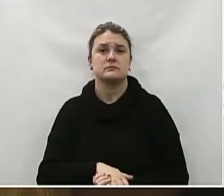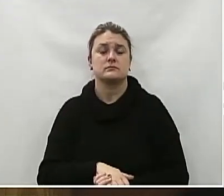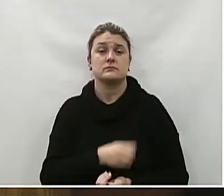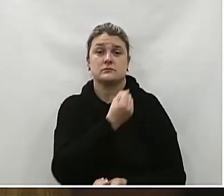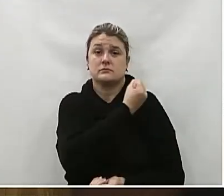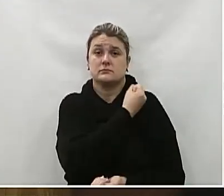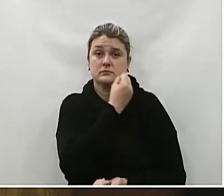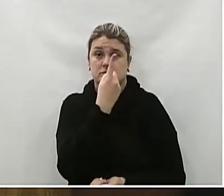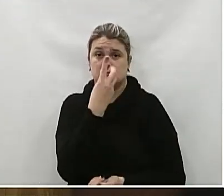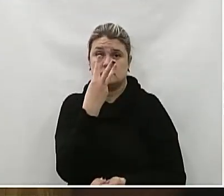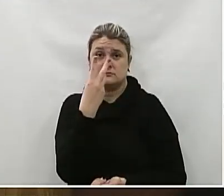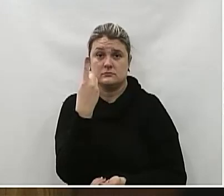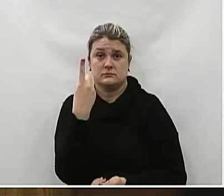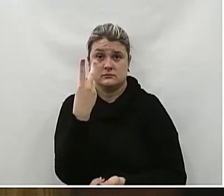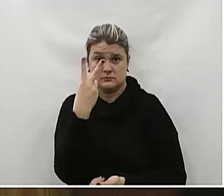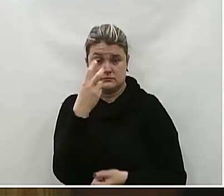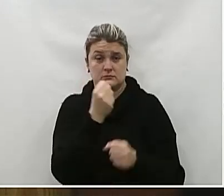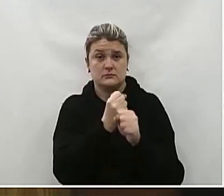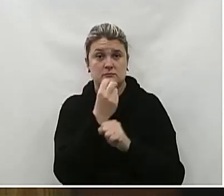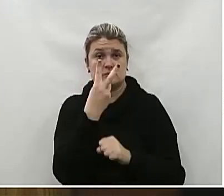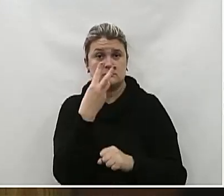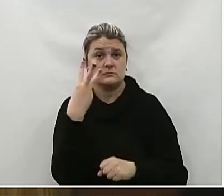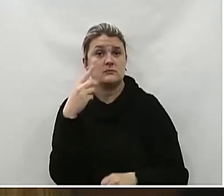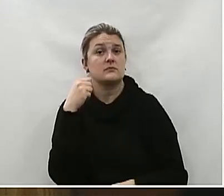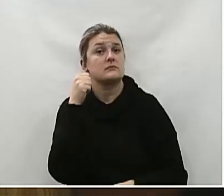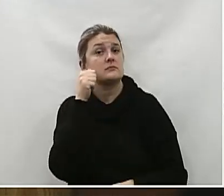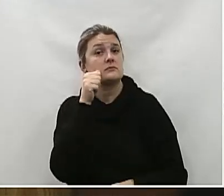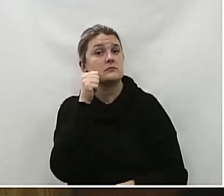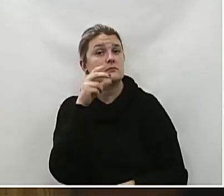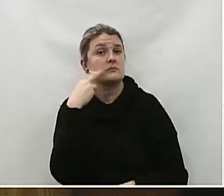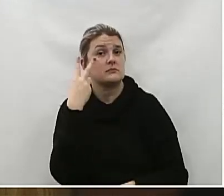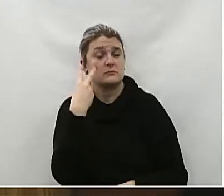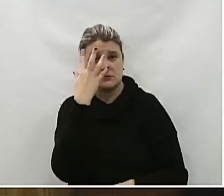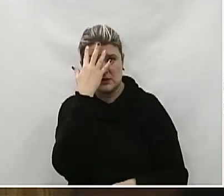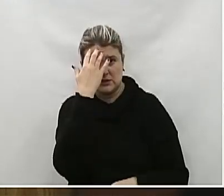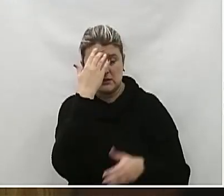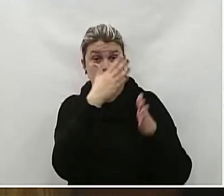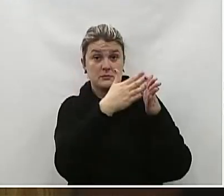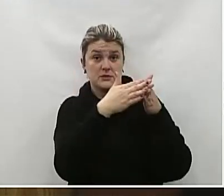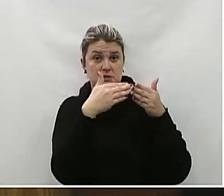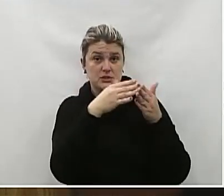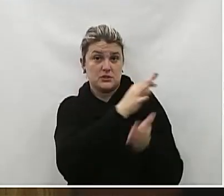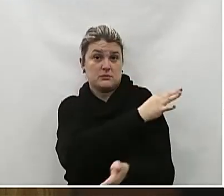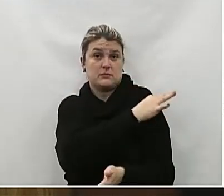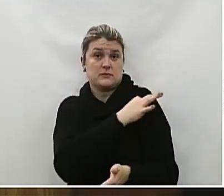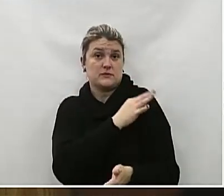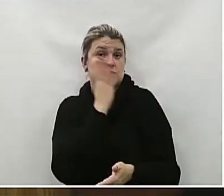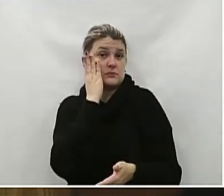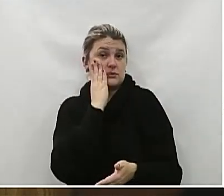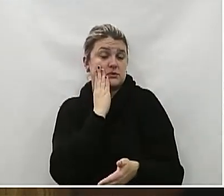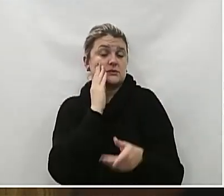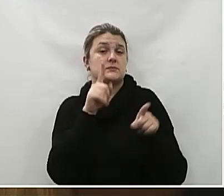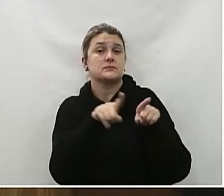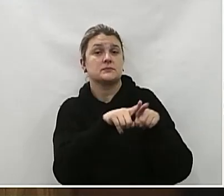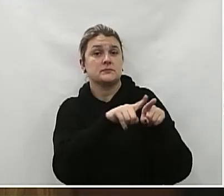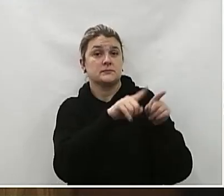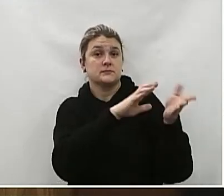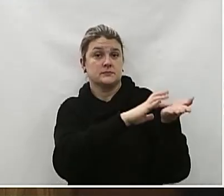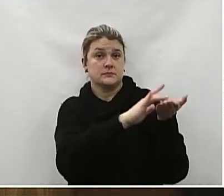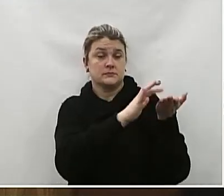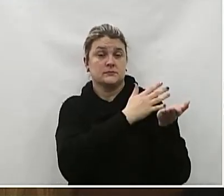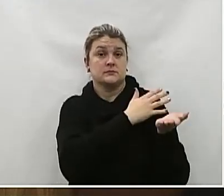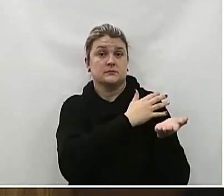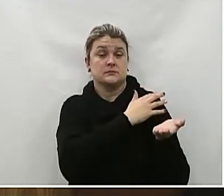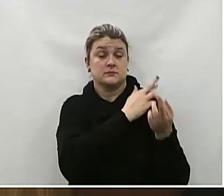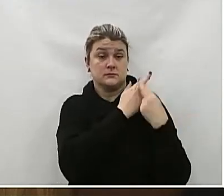Número 132 de 2023 Da vereadora Thaís Biberba Ao excelentíssimo senhor prefeito municipal e a secretaria competente